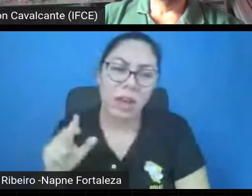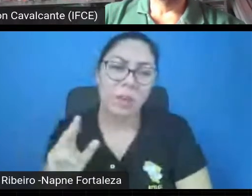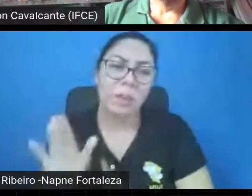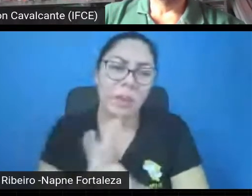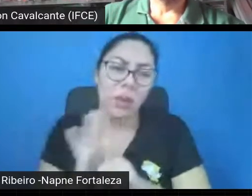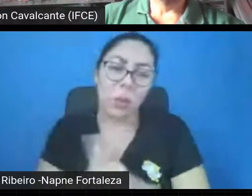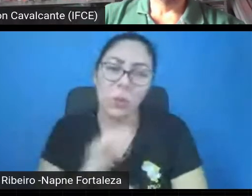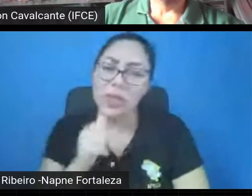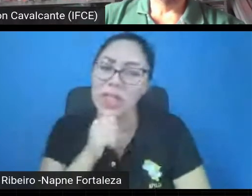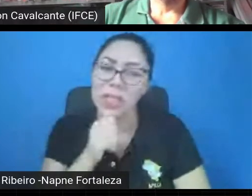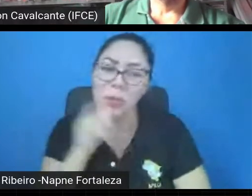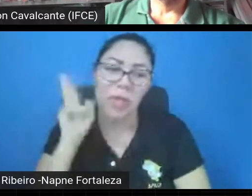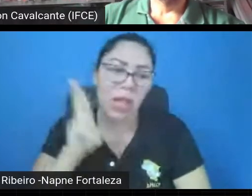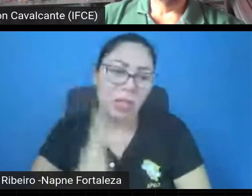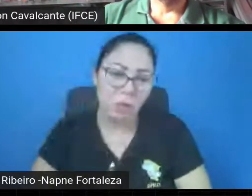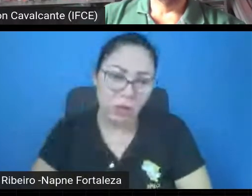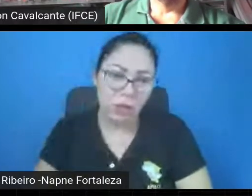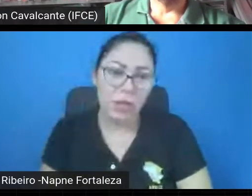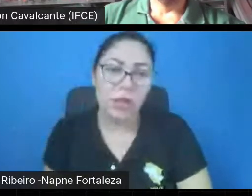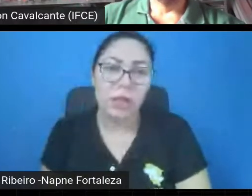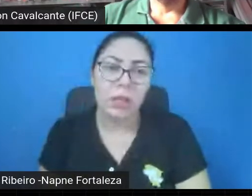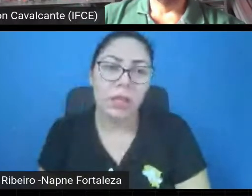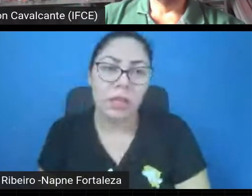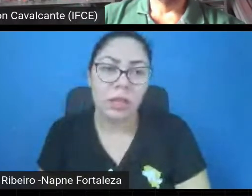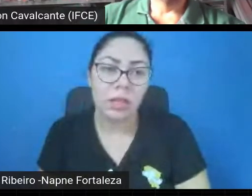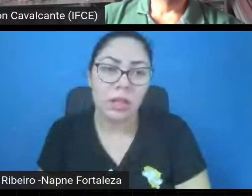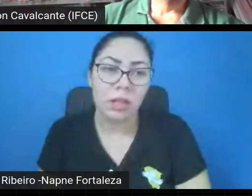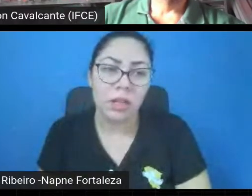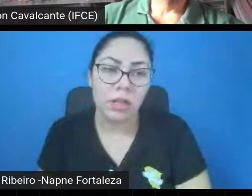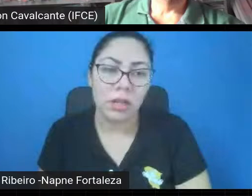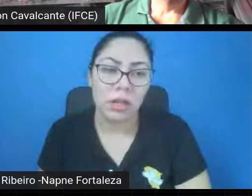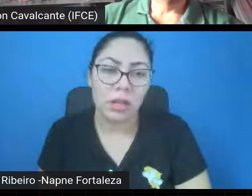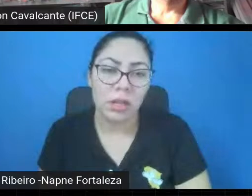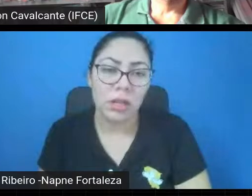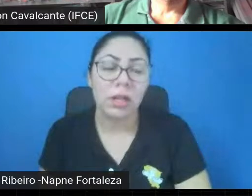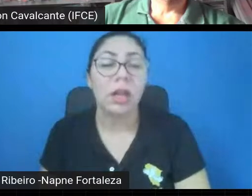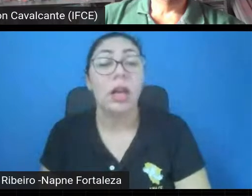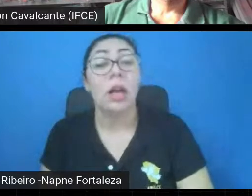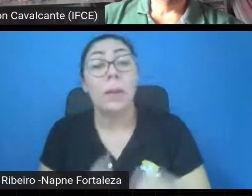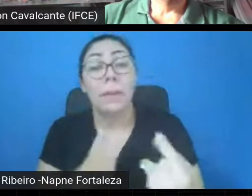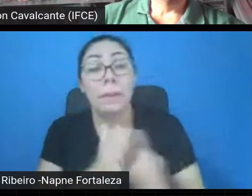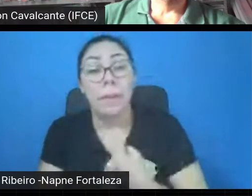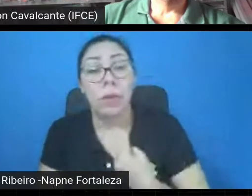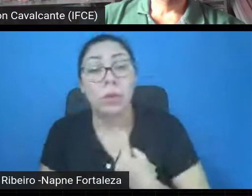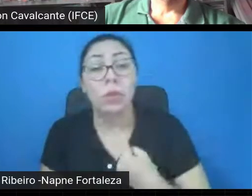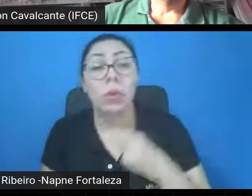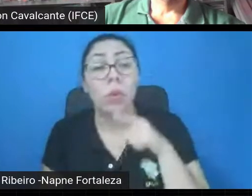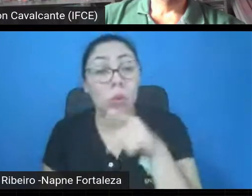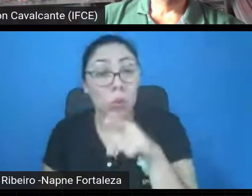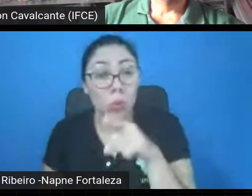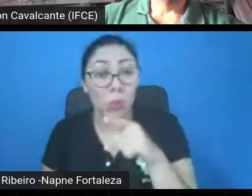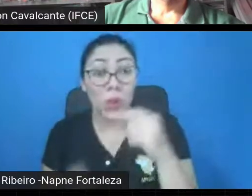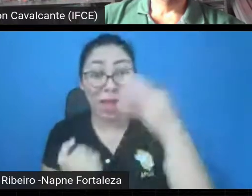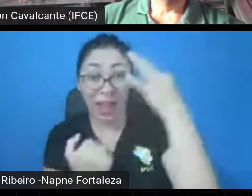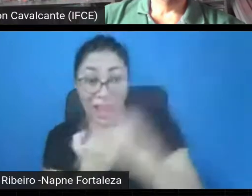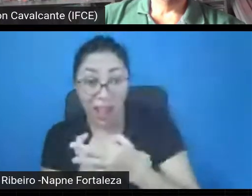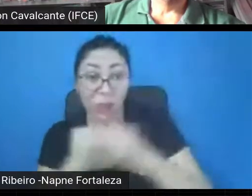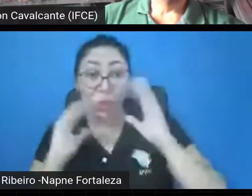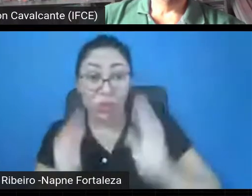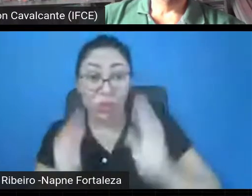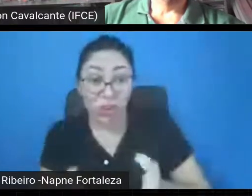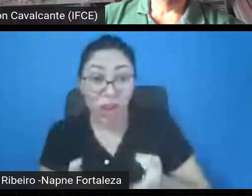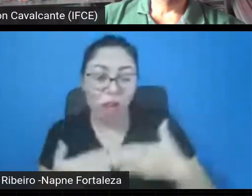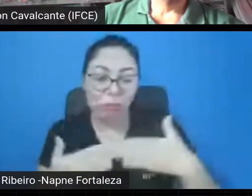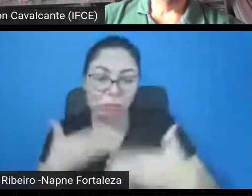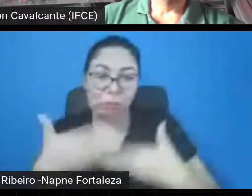elas, mas, ele perguntou quanto tempo desde a graduação antes de vocês conseguirem um emprego na área, e diante do